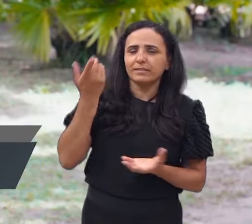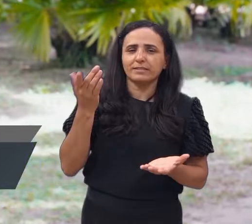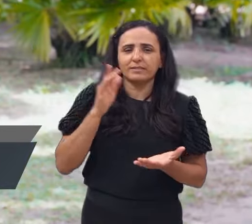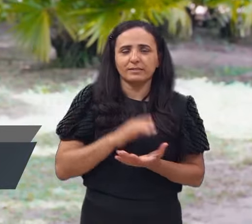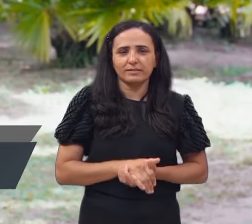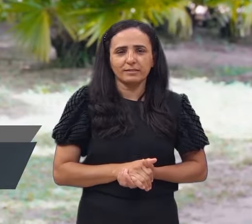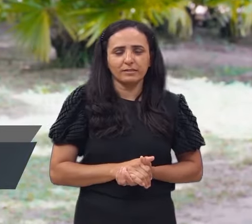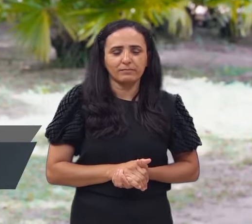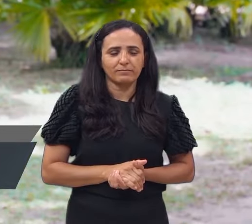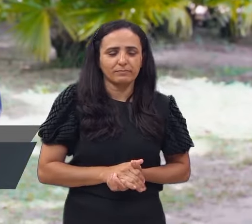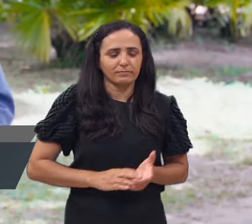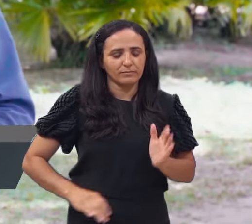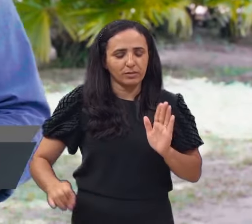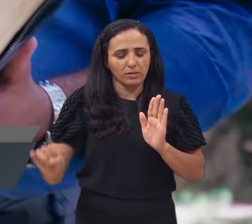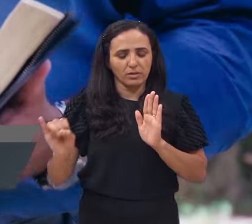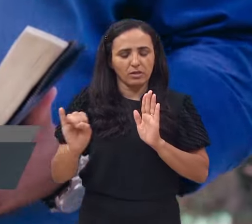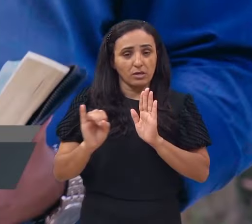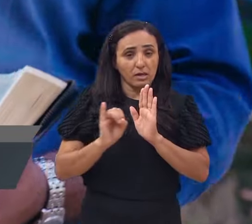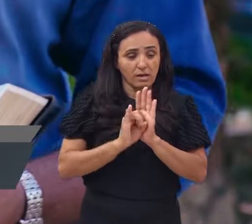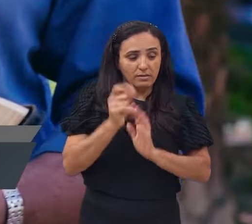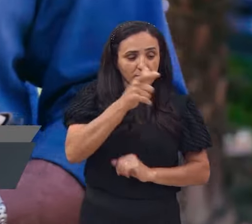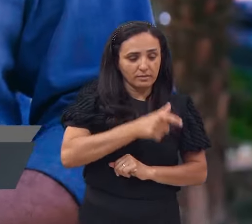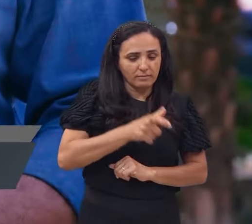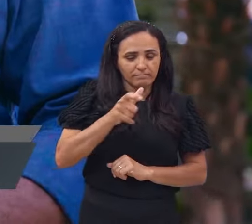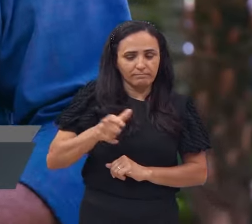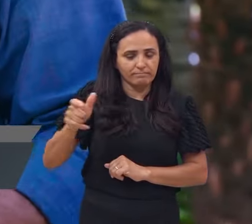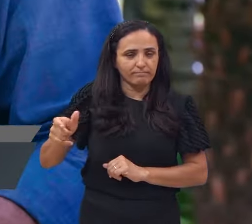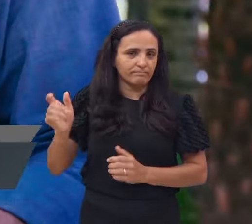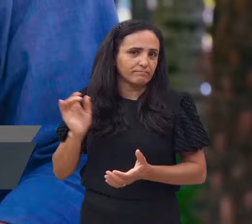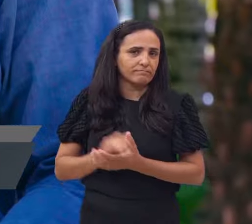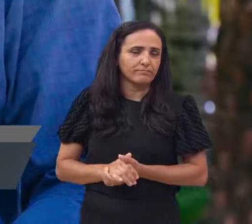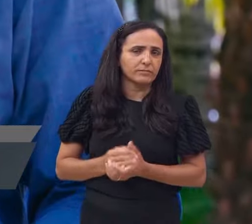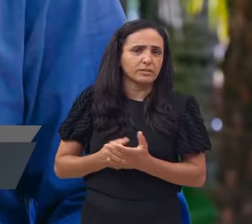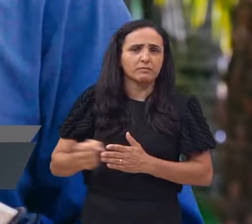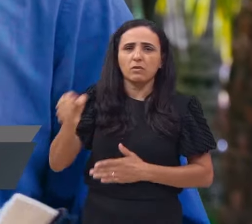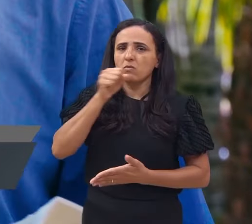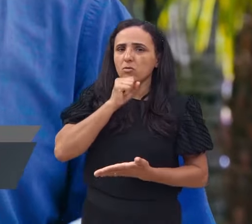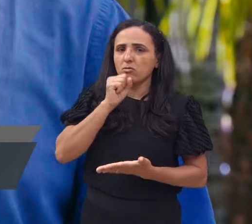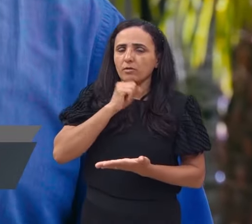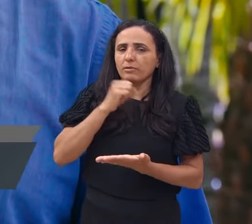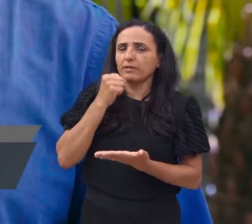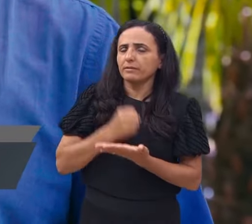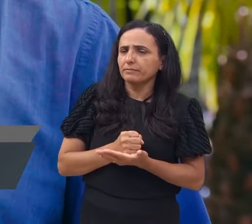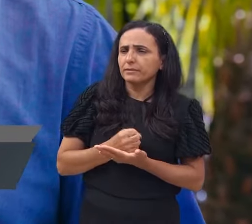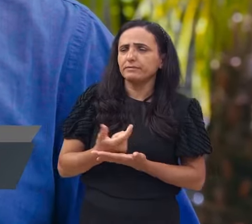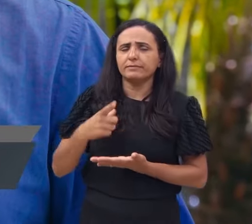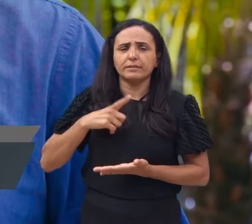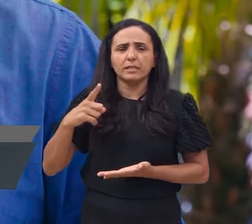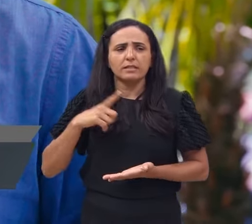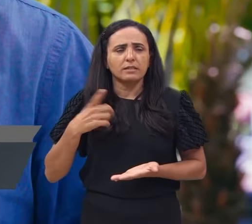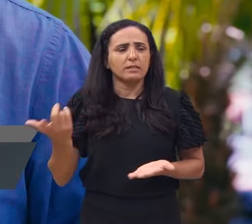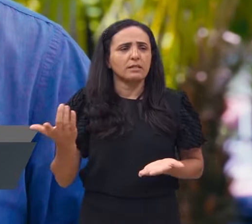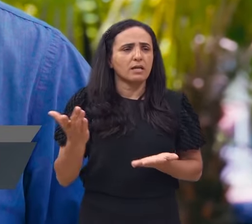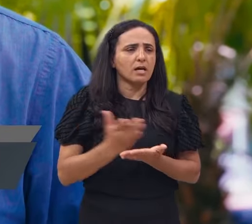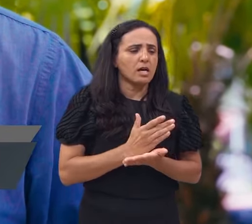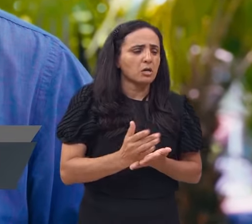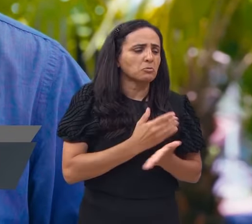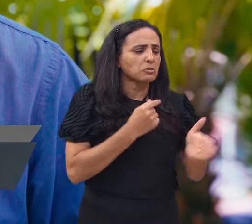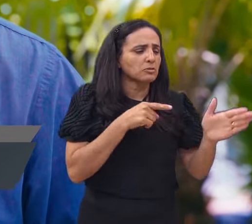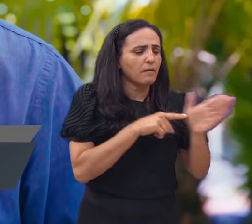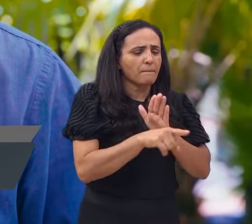observe um detalhe, o nome próprio do Senhor. Se nós formos observar, desde o Antigo Testamento, havia questões